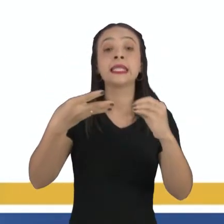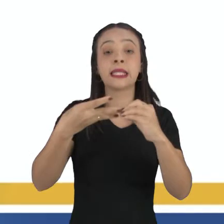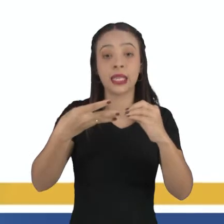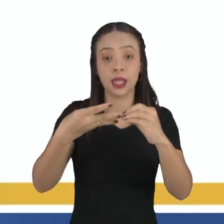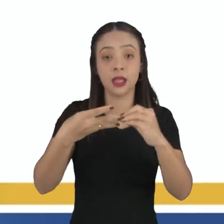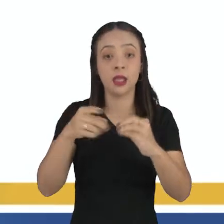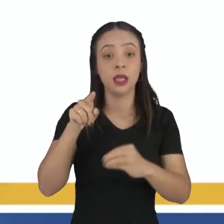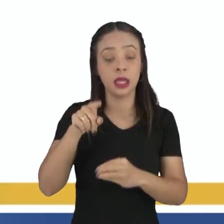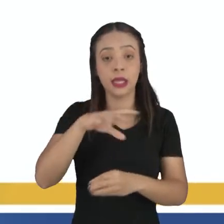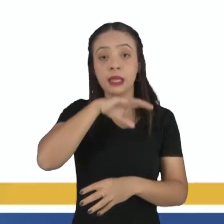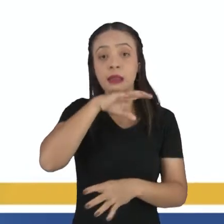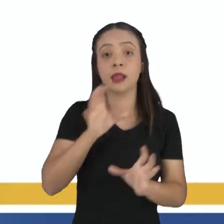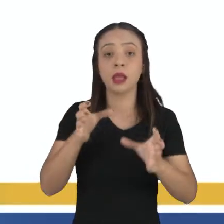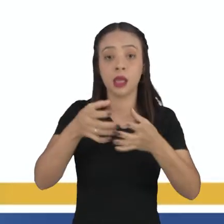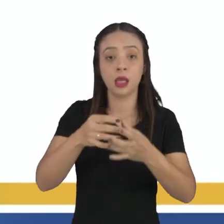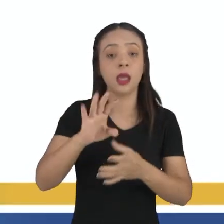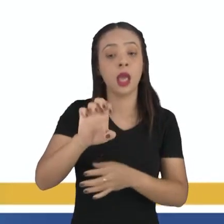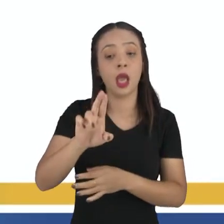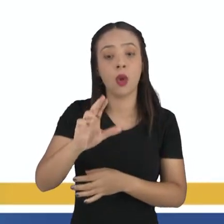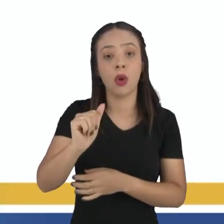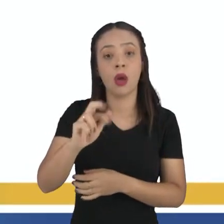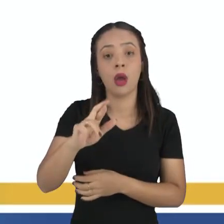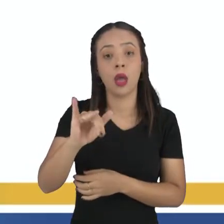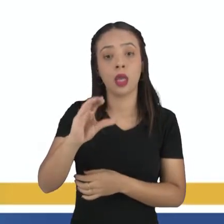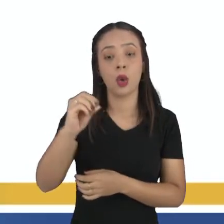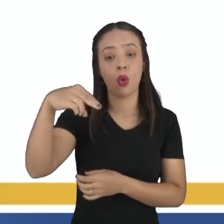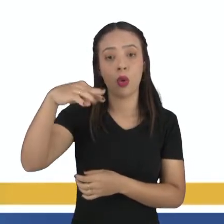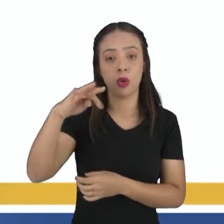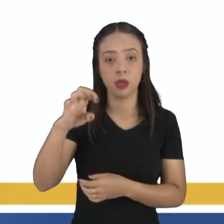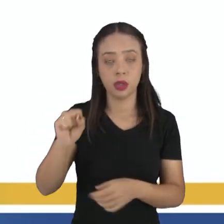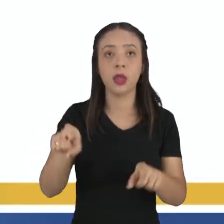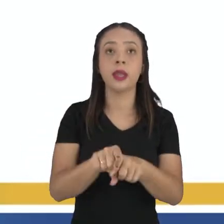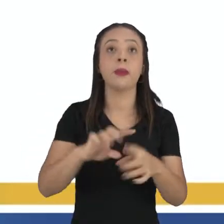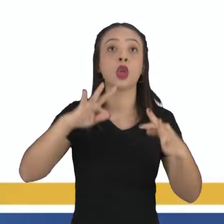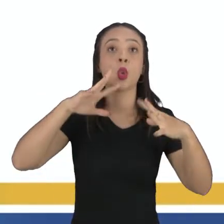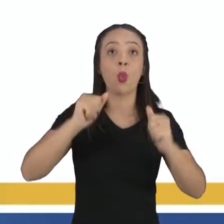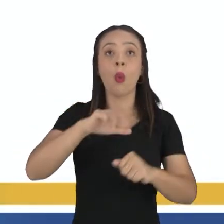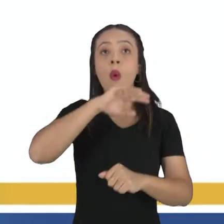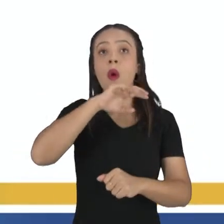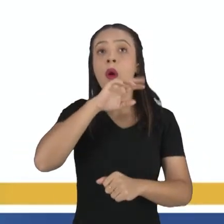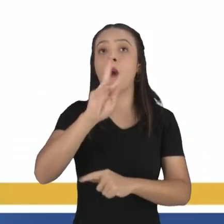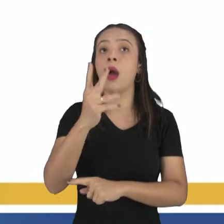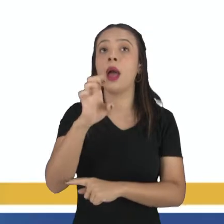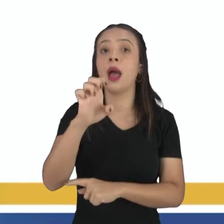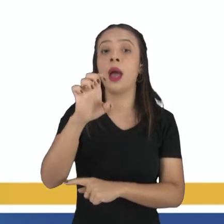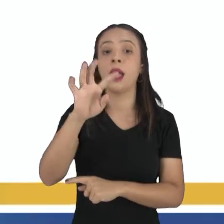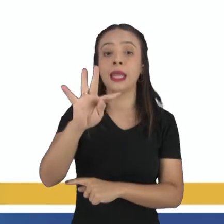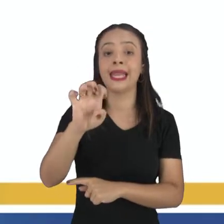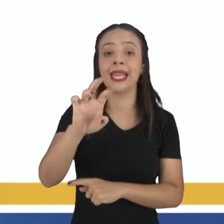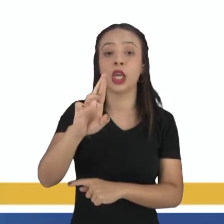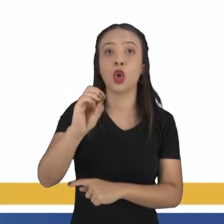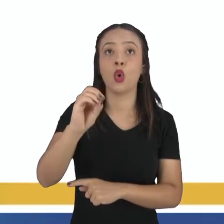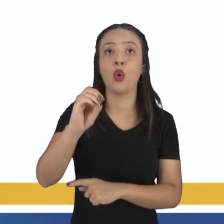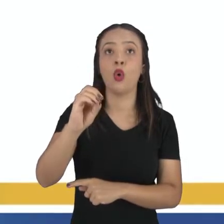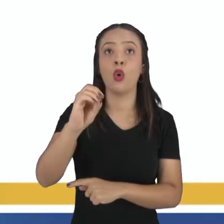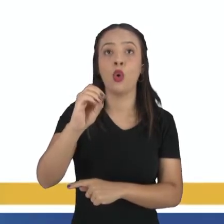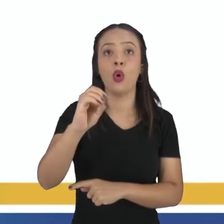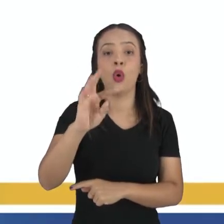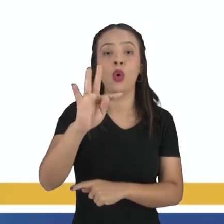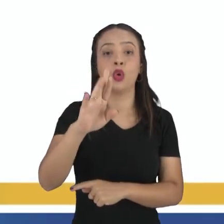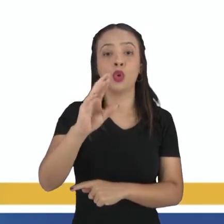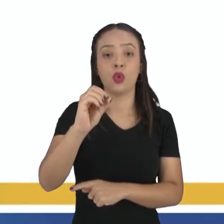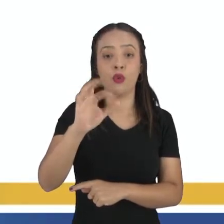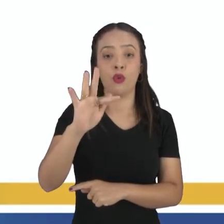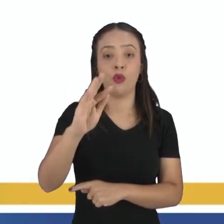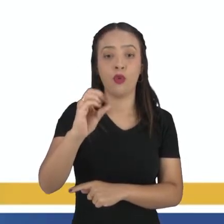eucariontes. Além disso, todos os animais são heterótrofos. Ou seja, eles não conseguem produzir o seu